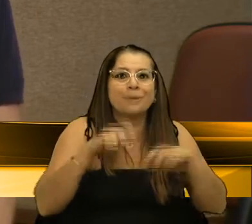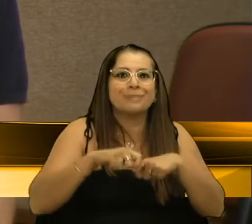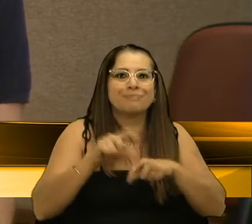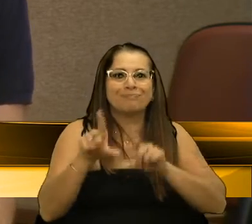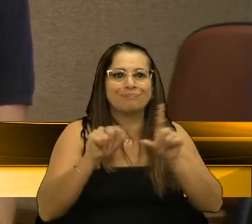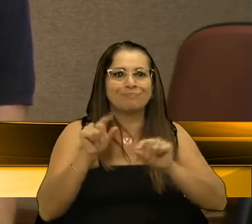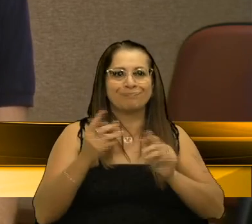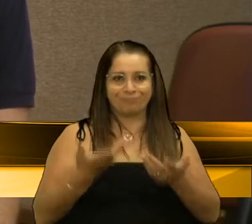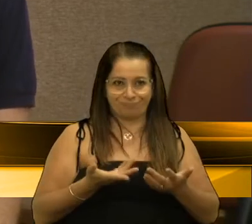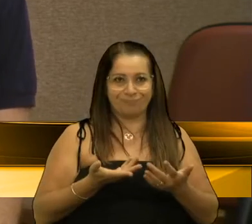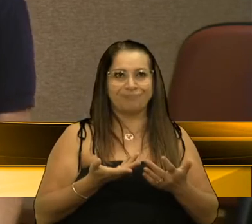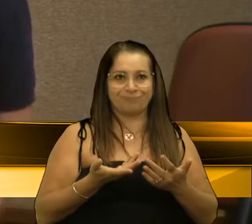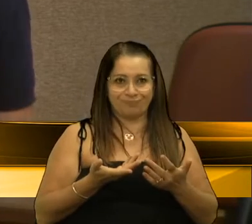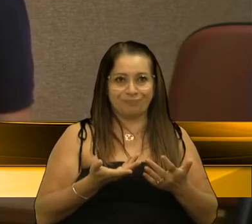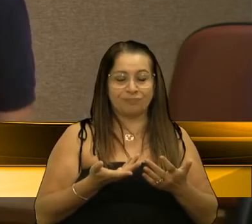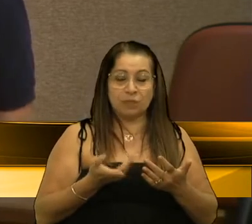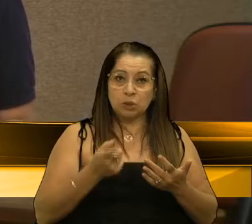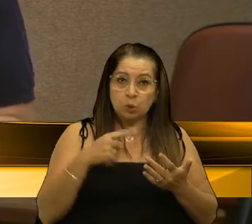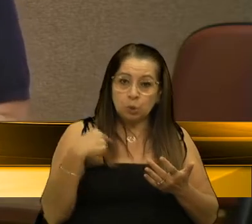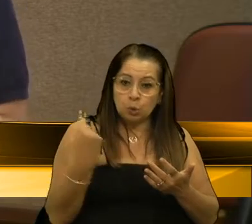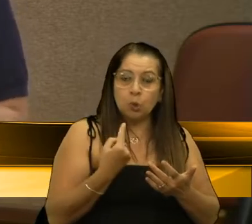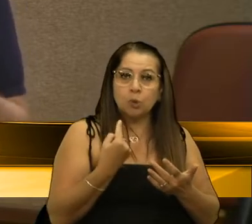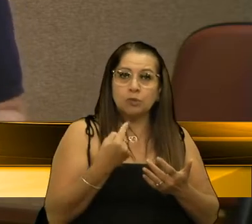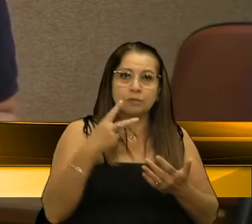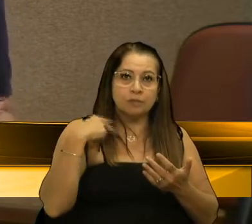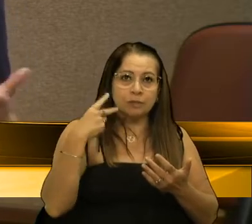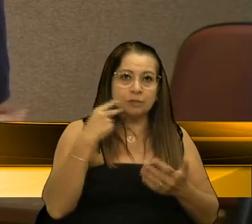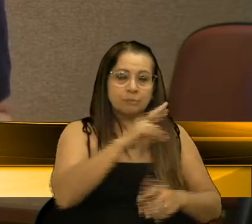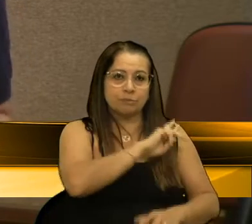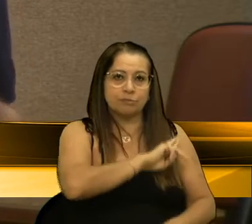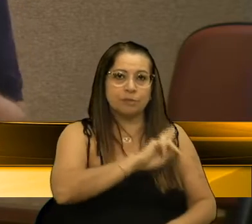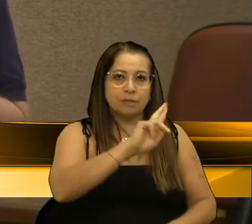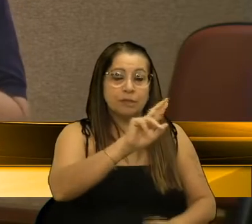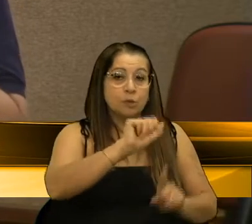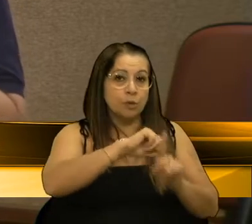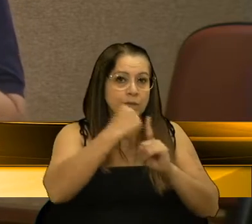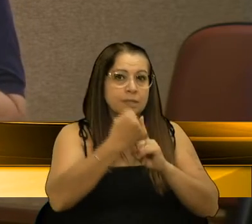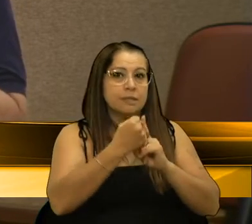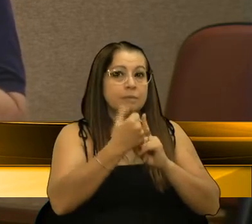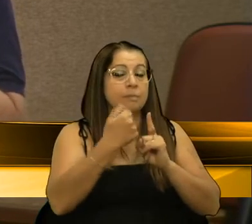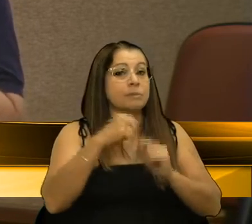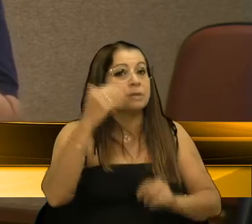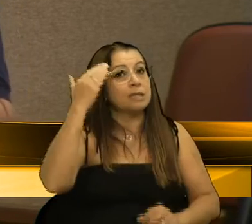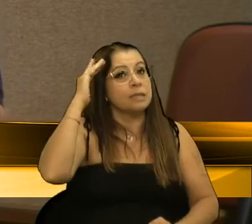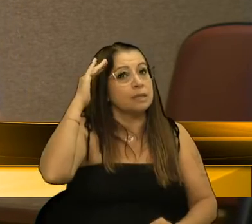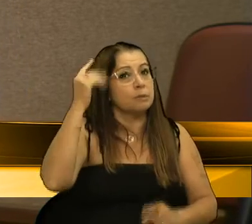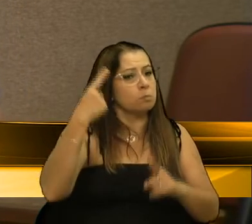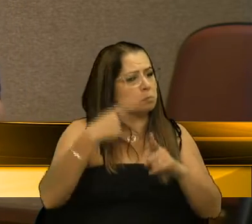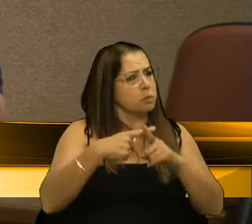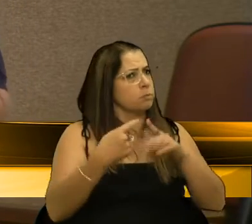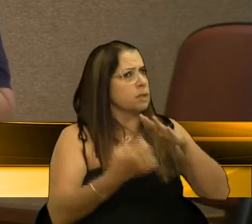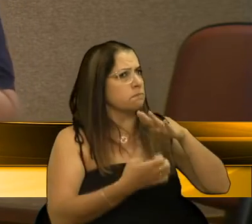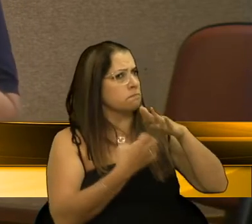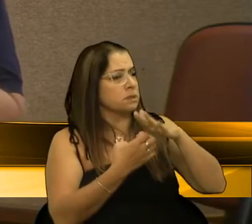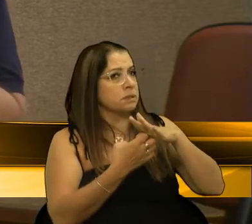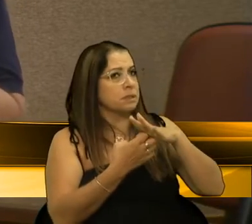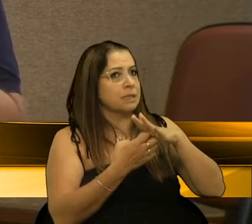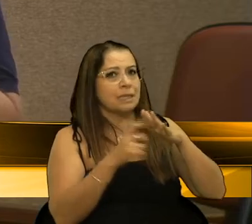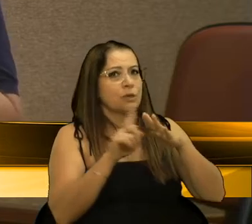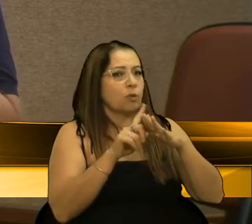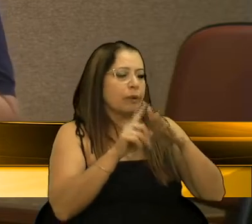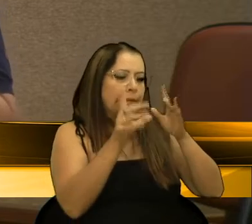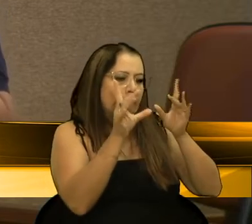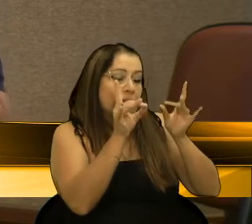escolha. Então, nós, como vereadores e representantes da sociedade, precisamos entender por que uma empresa... Eu não quis entrar nos